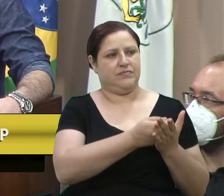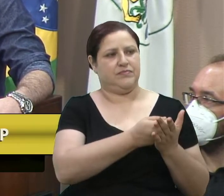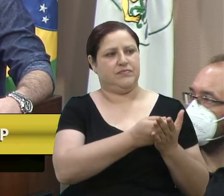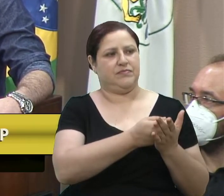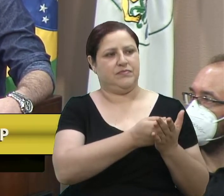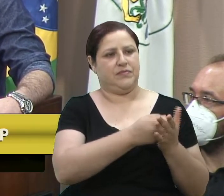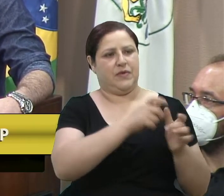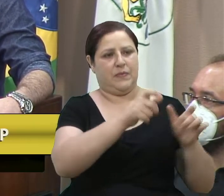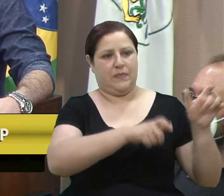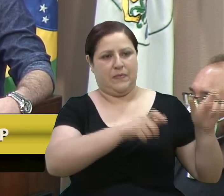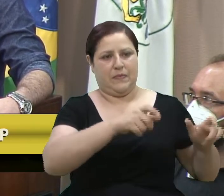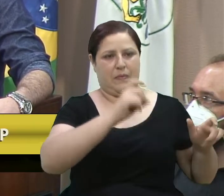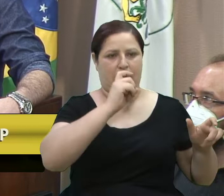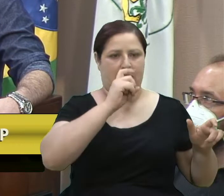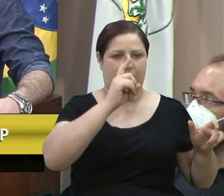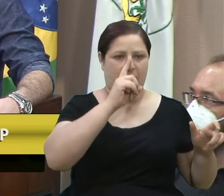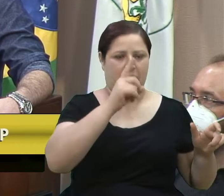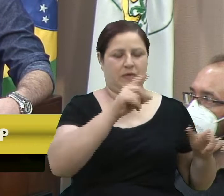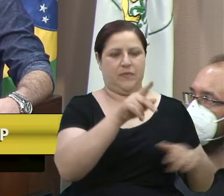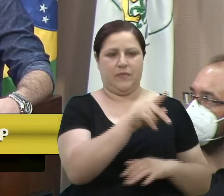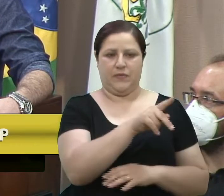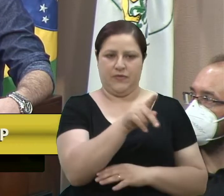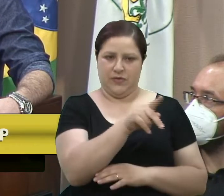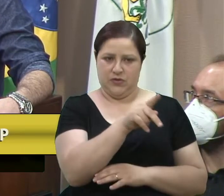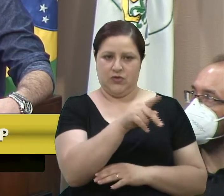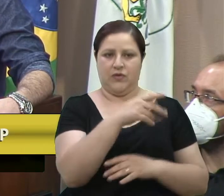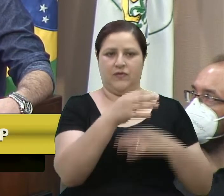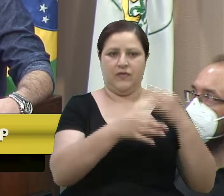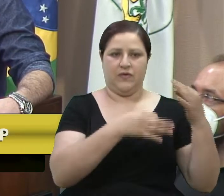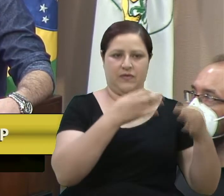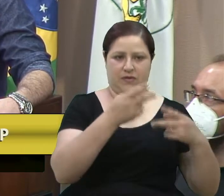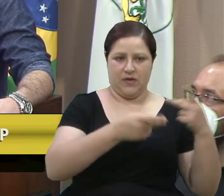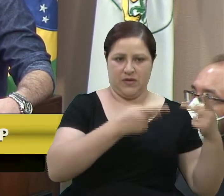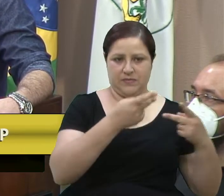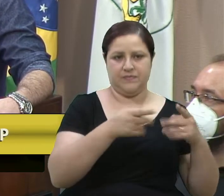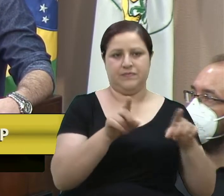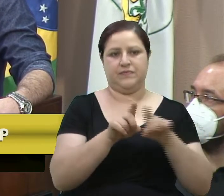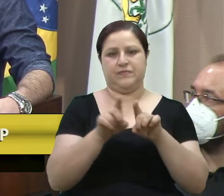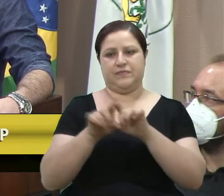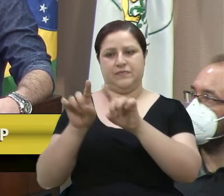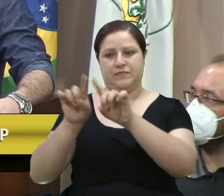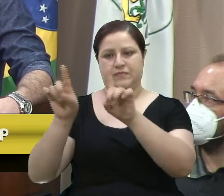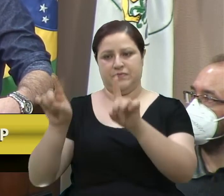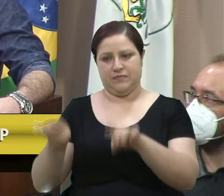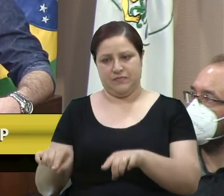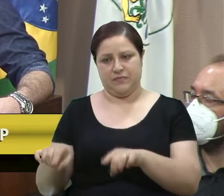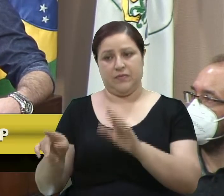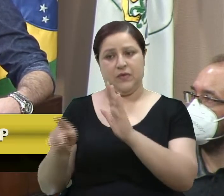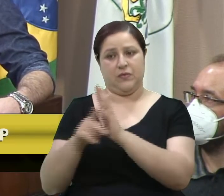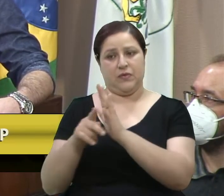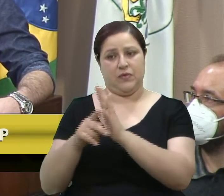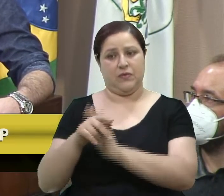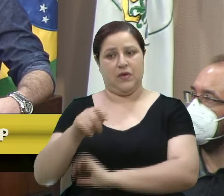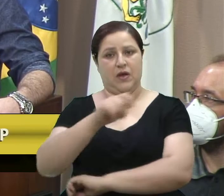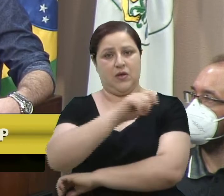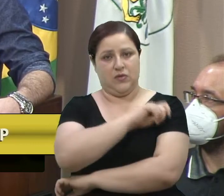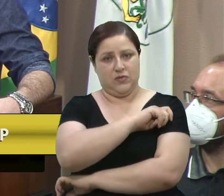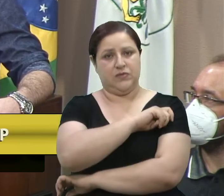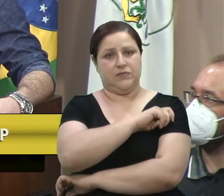pais, dos professores, dos funcionários, dos próprios estudantes, dos alunos,